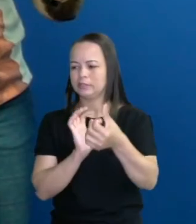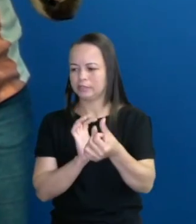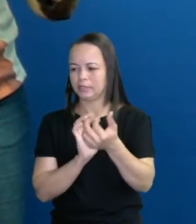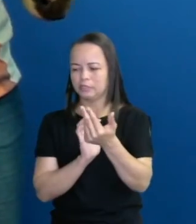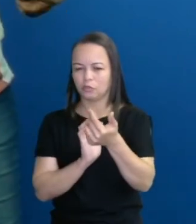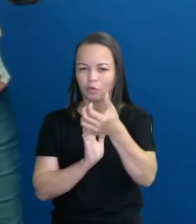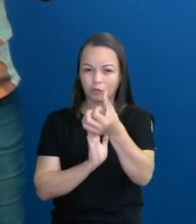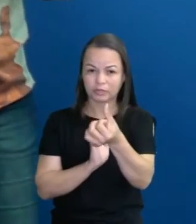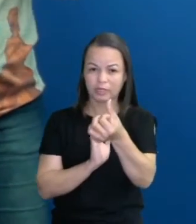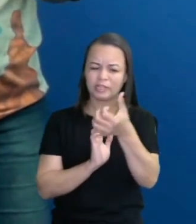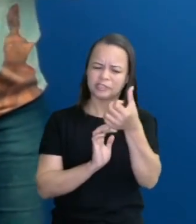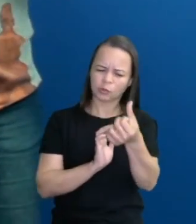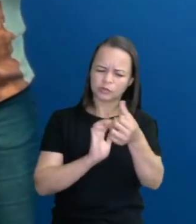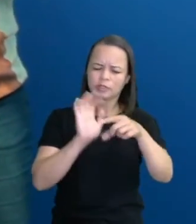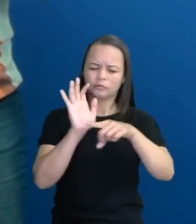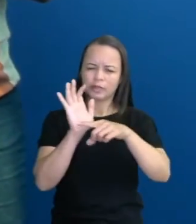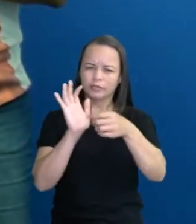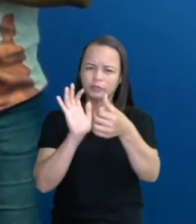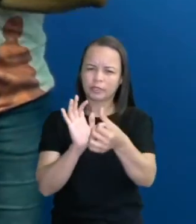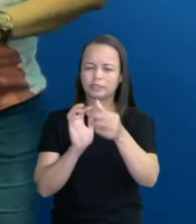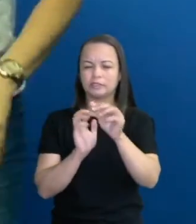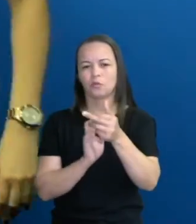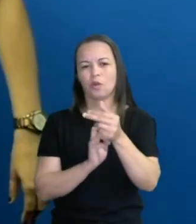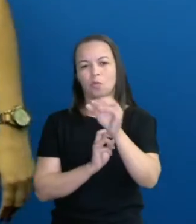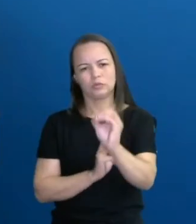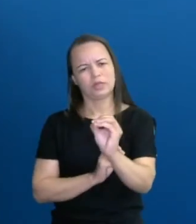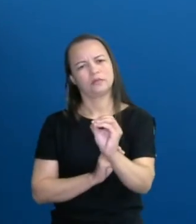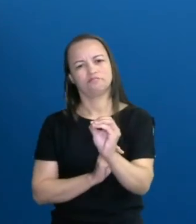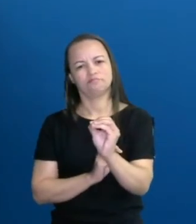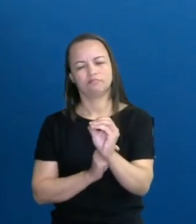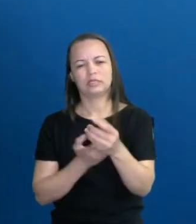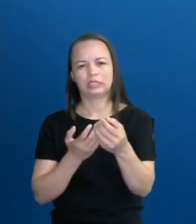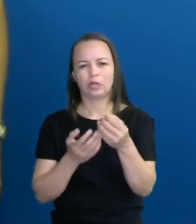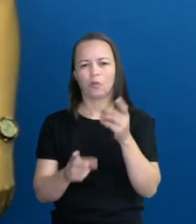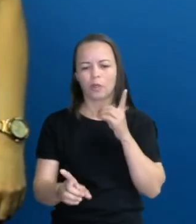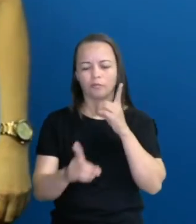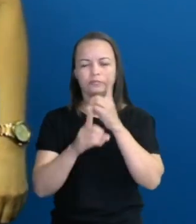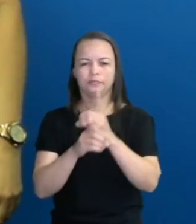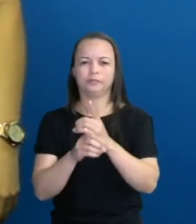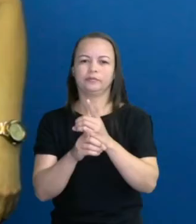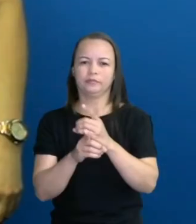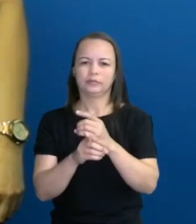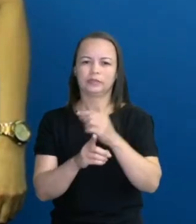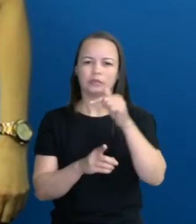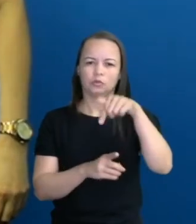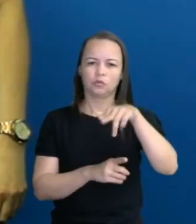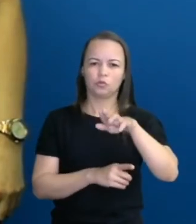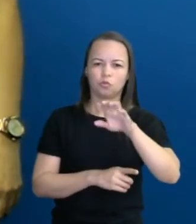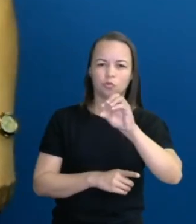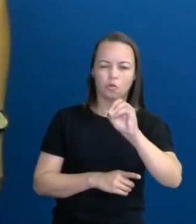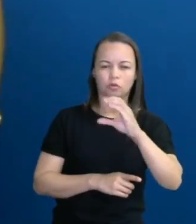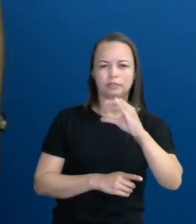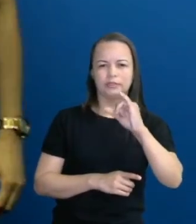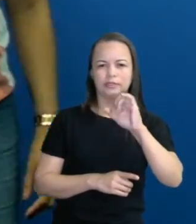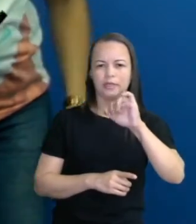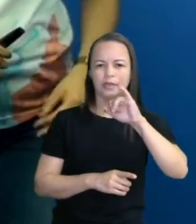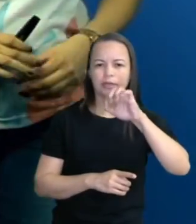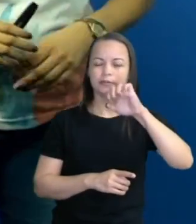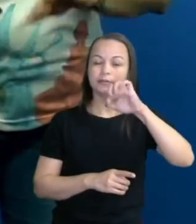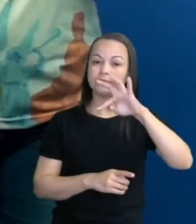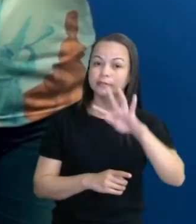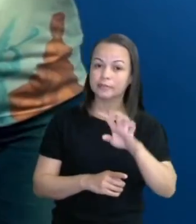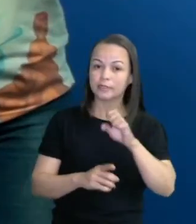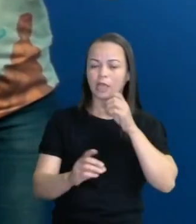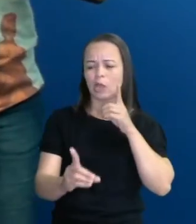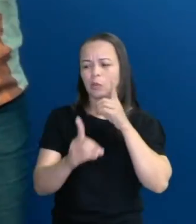eu reparti igualmente e encontro o meu quociente. Porque eu tenho 1, 2, 3, 4 operações